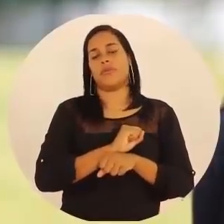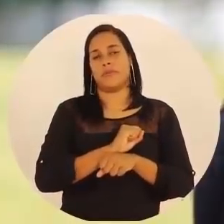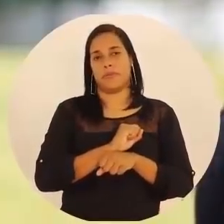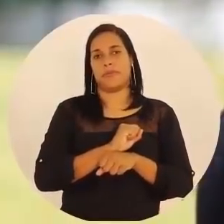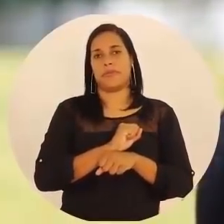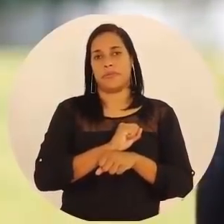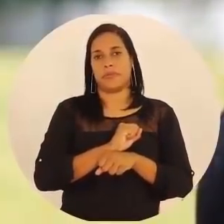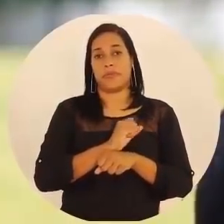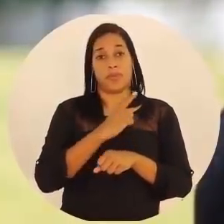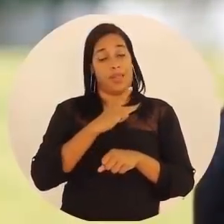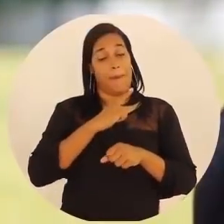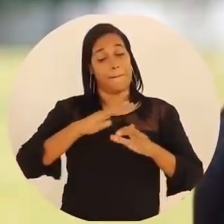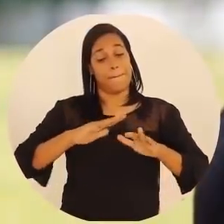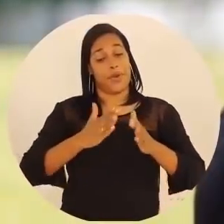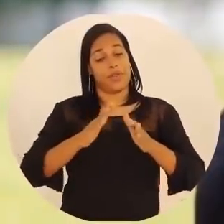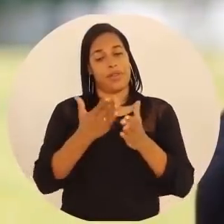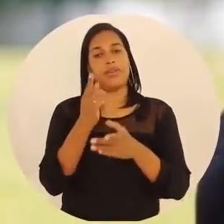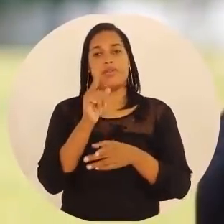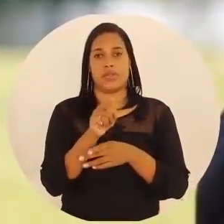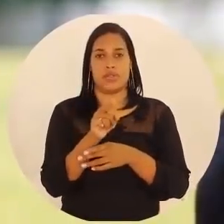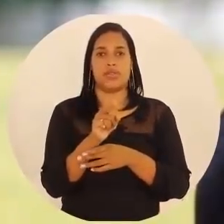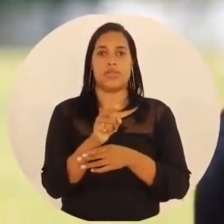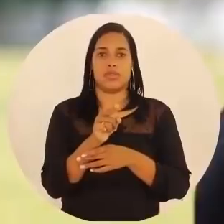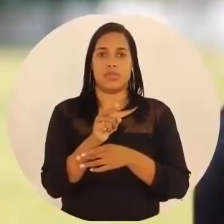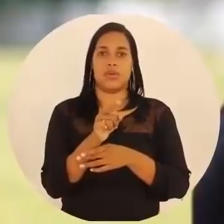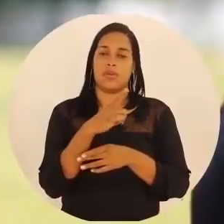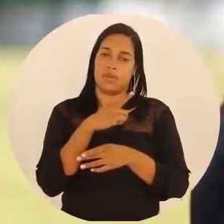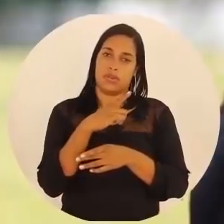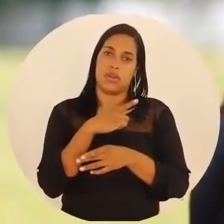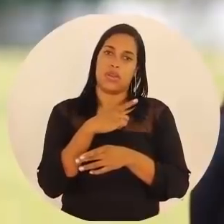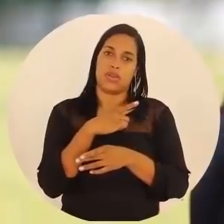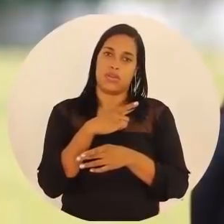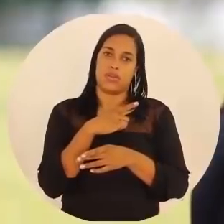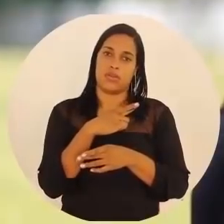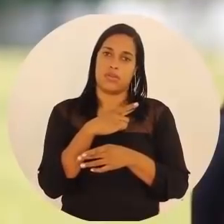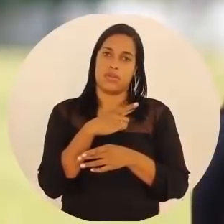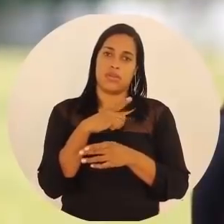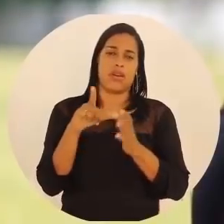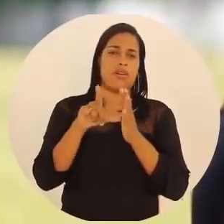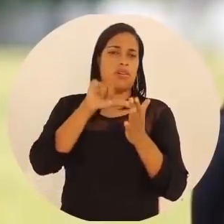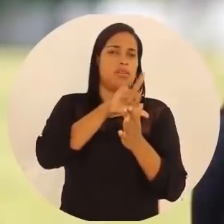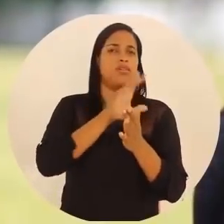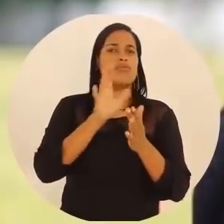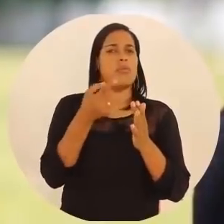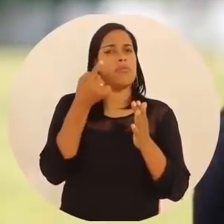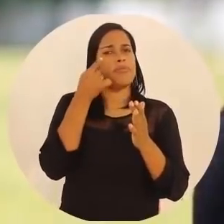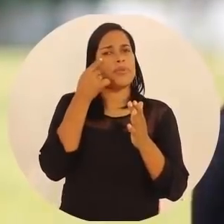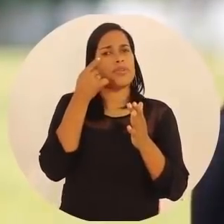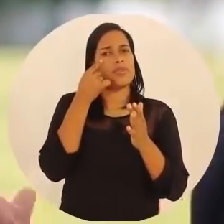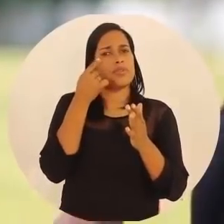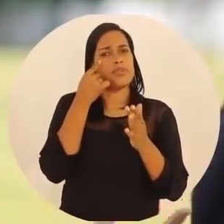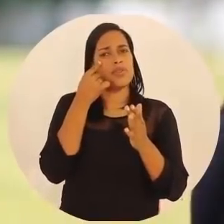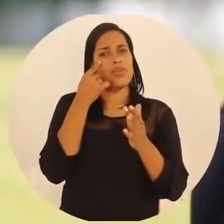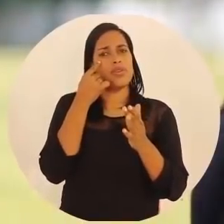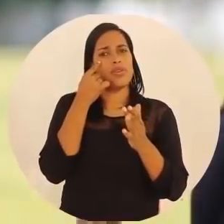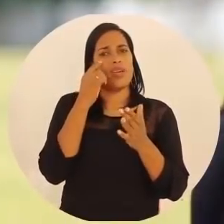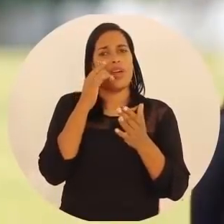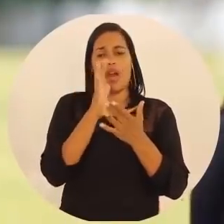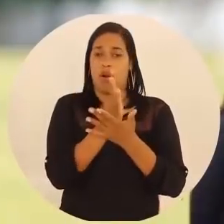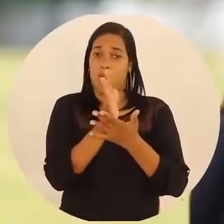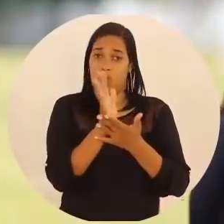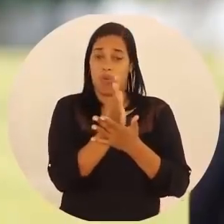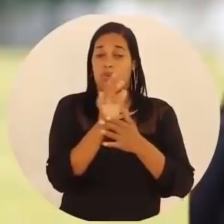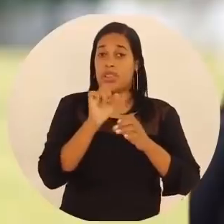Através dessa motivação que passa. Como, anteriormente, se pensava, e muitos, talvez,